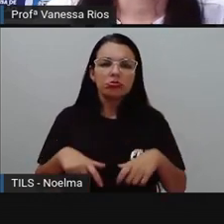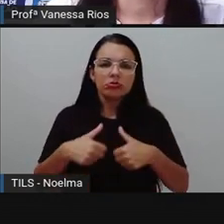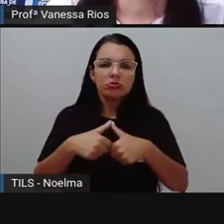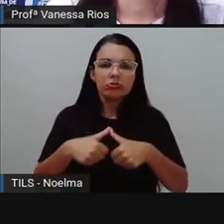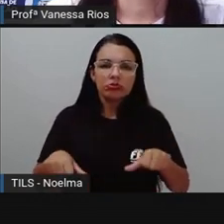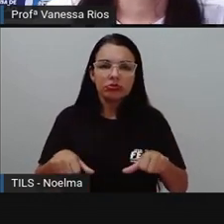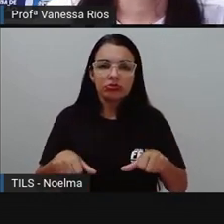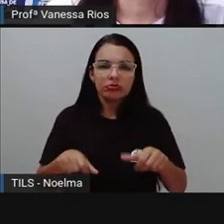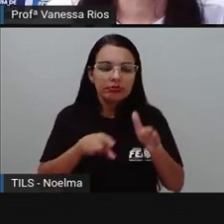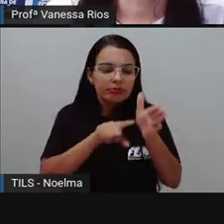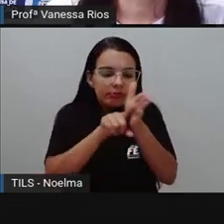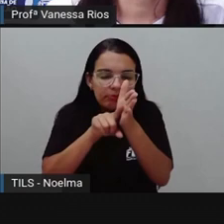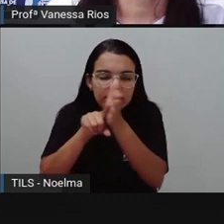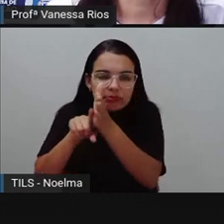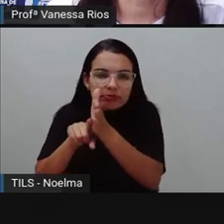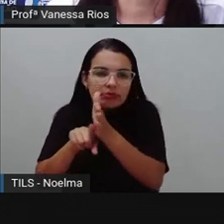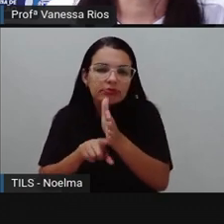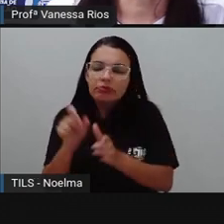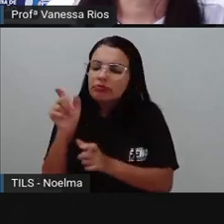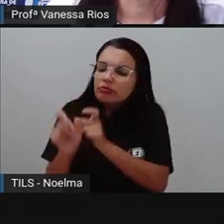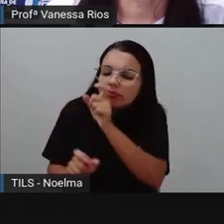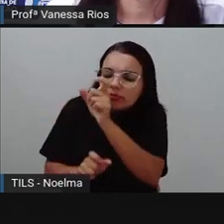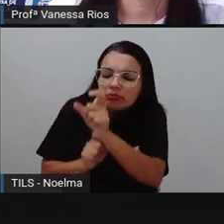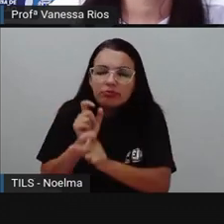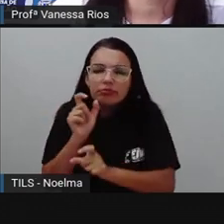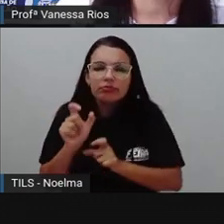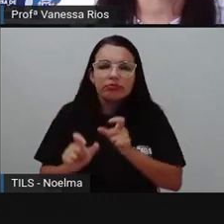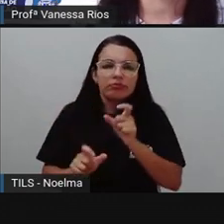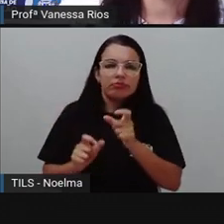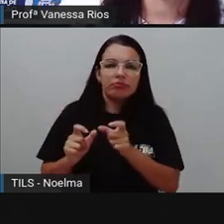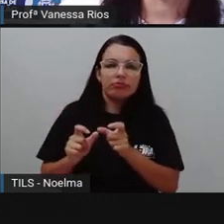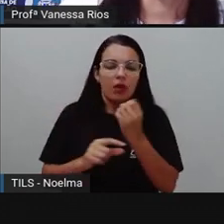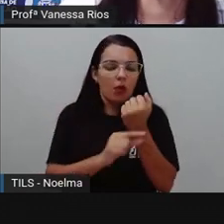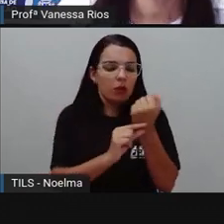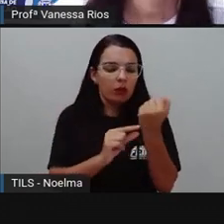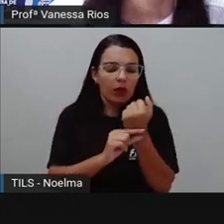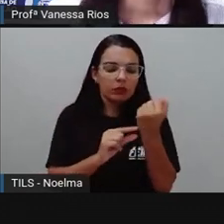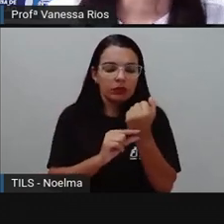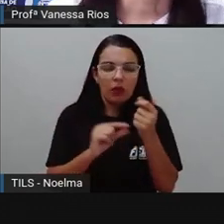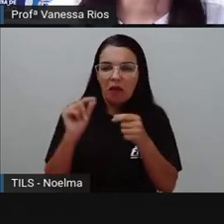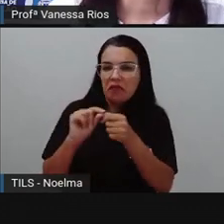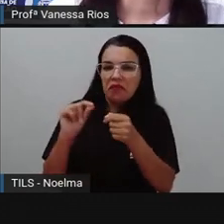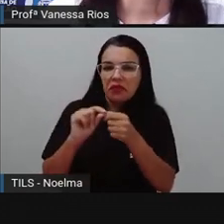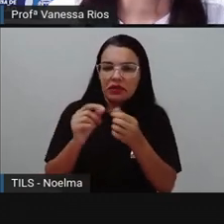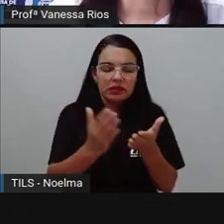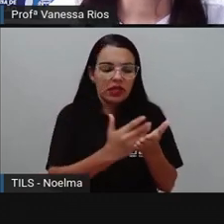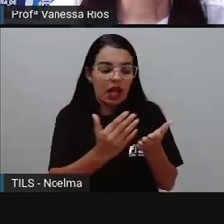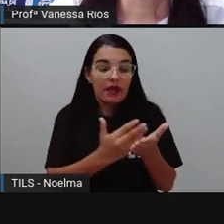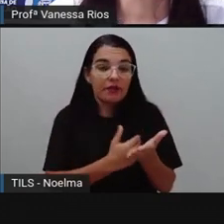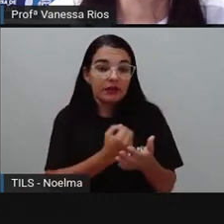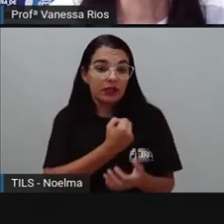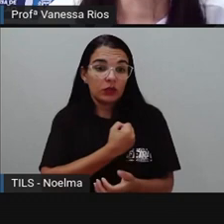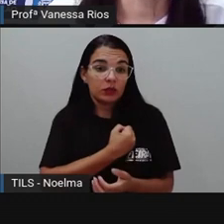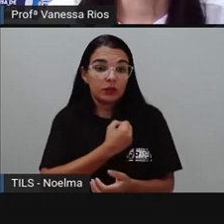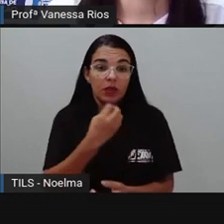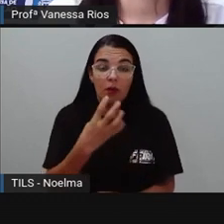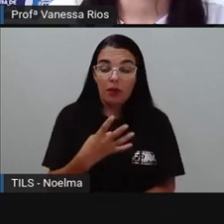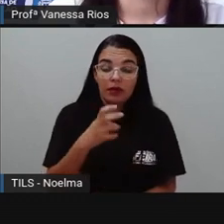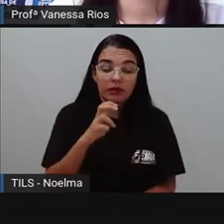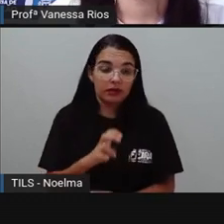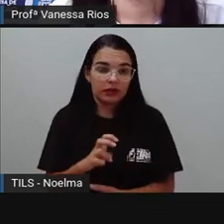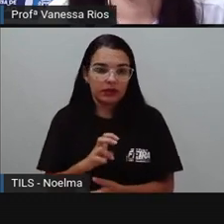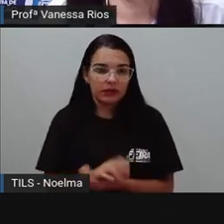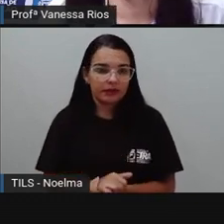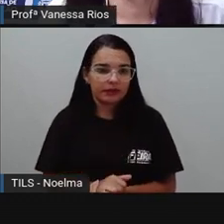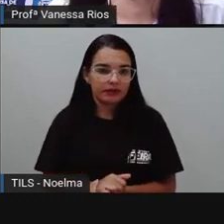autor fez da revista Turma da Mônica Jovem, edição 45? Então a avaliação, lembra aí que depois